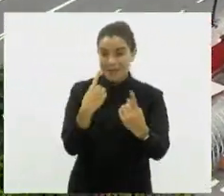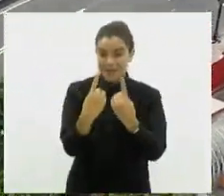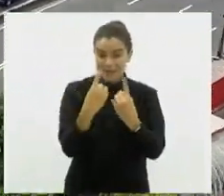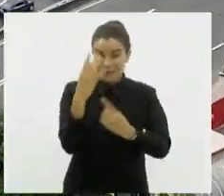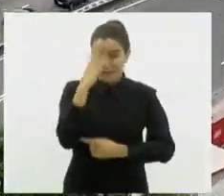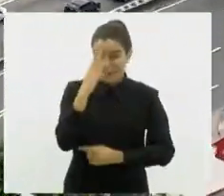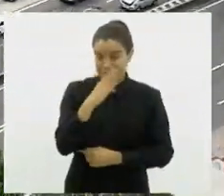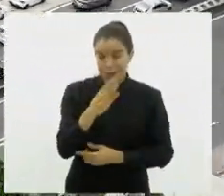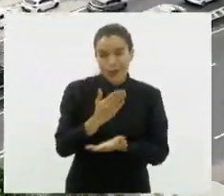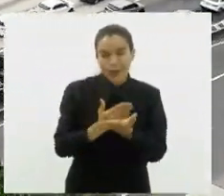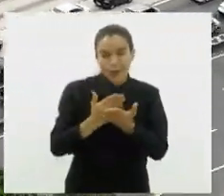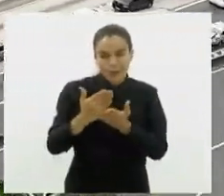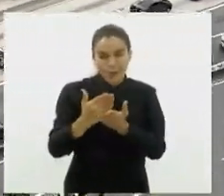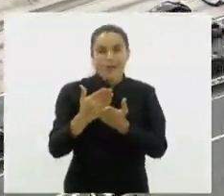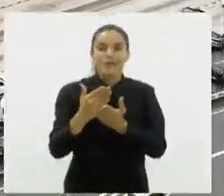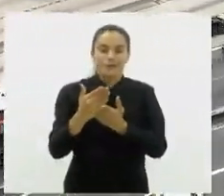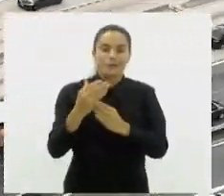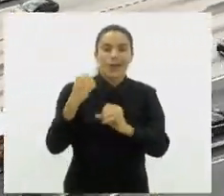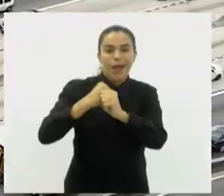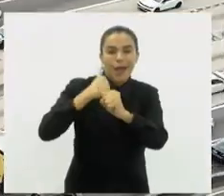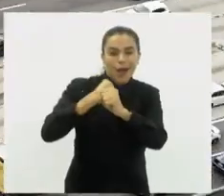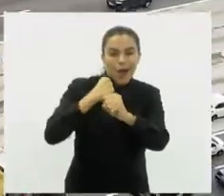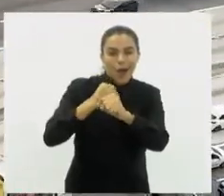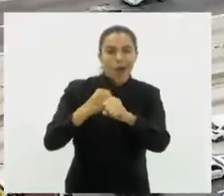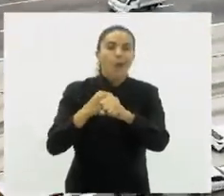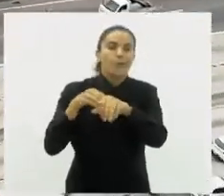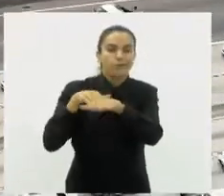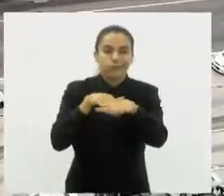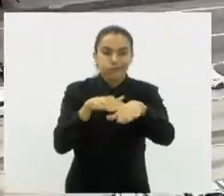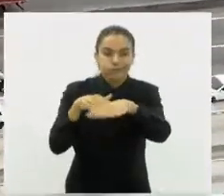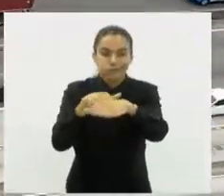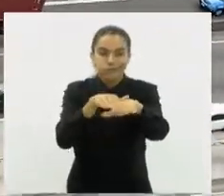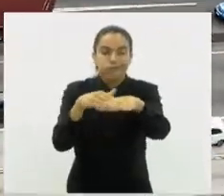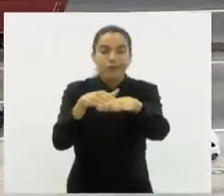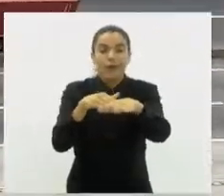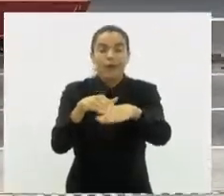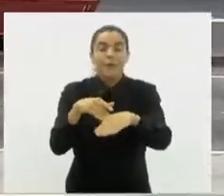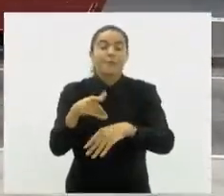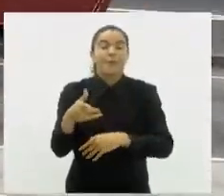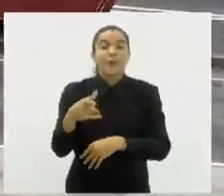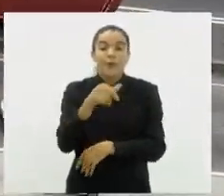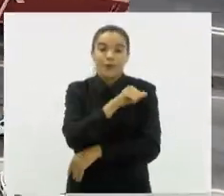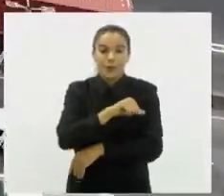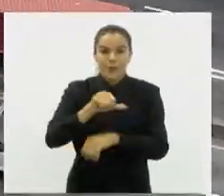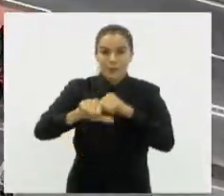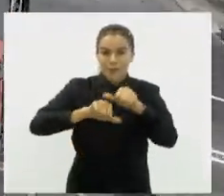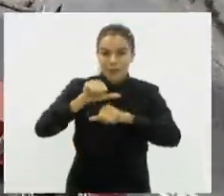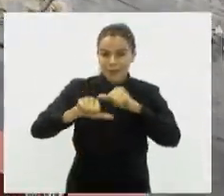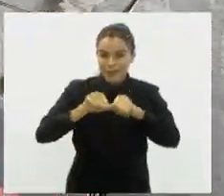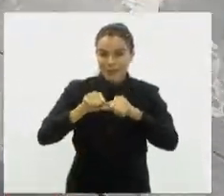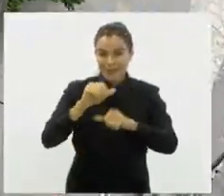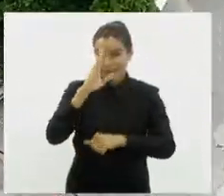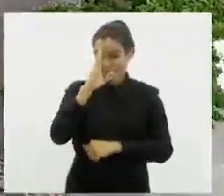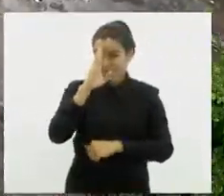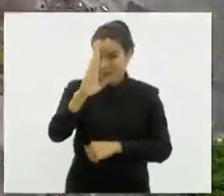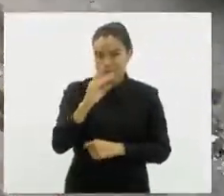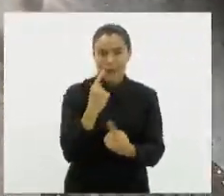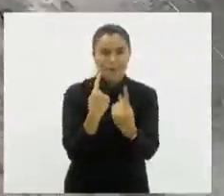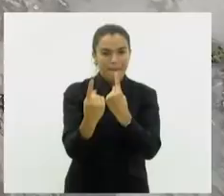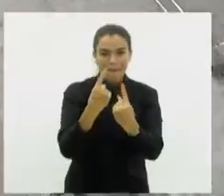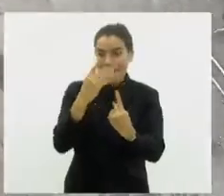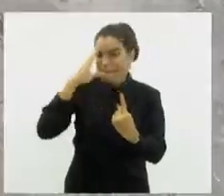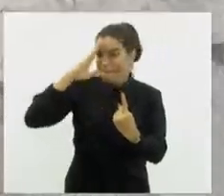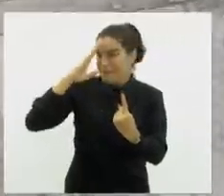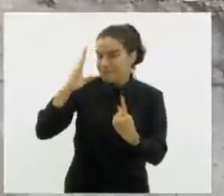causado desde o início da operação do BRT Transbrasil, a Prefeitura do Rio de Janeiro anunciou mudanças no trânsito da principal via expressa da